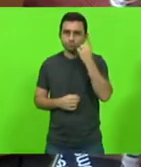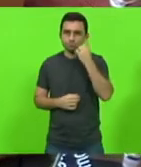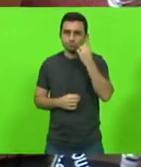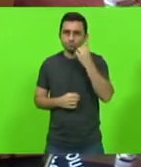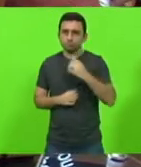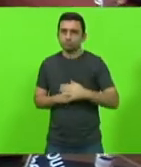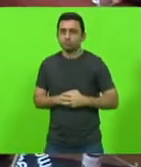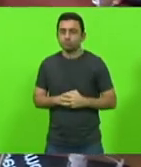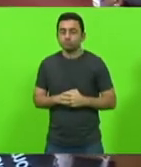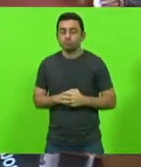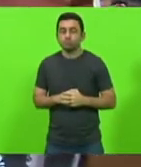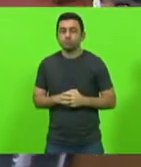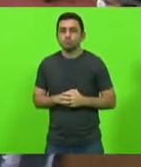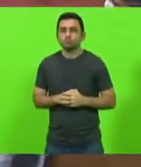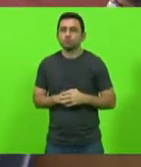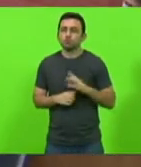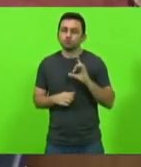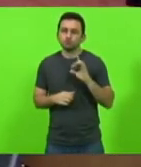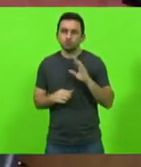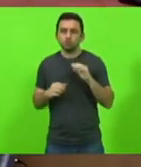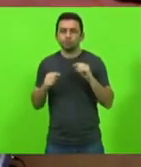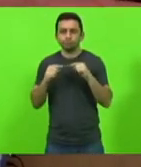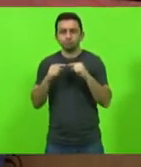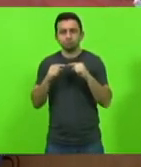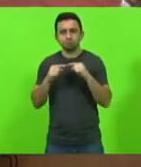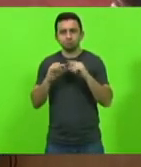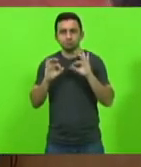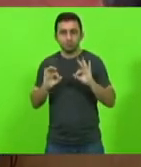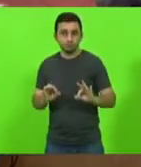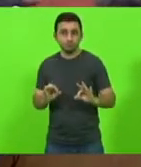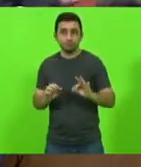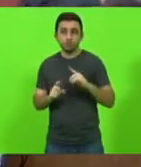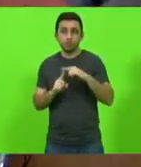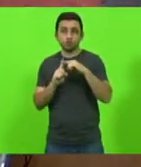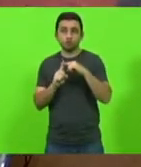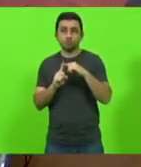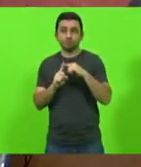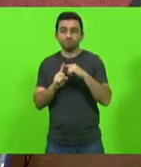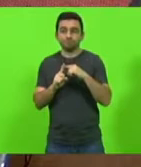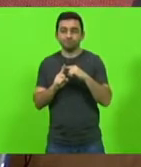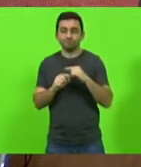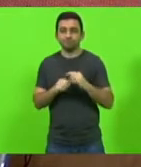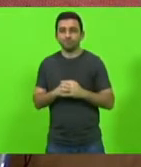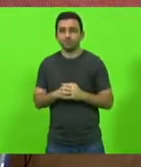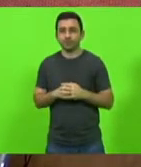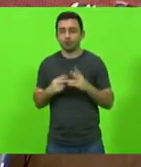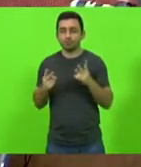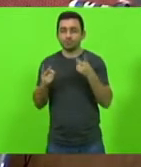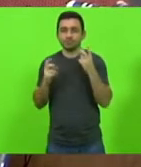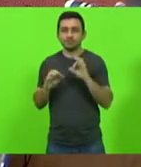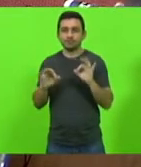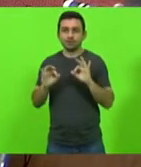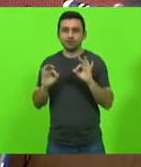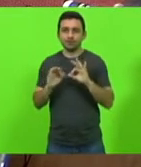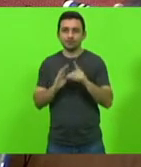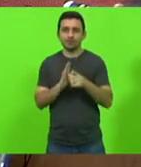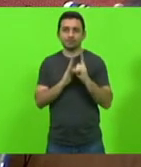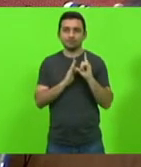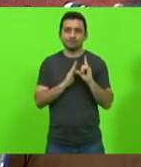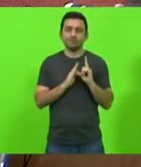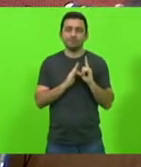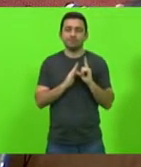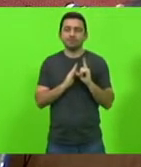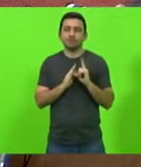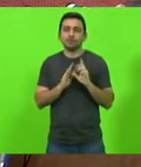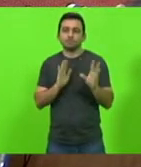uma coincidência positiva sem ter me apercebido isso anteriormente de